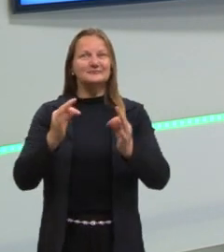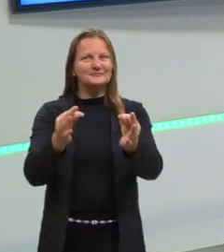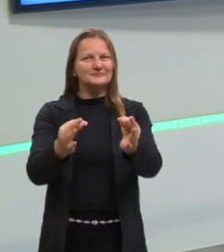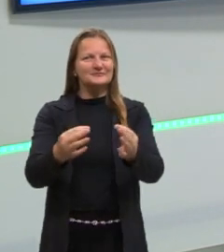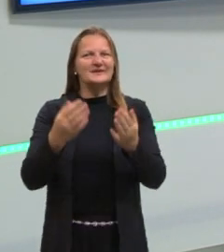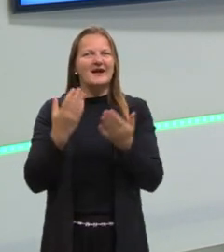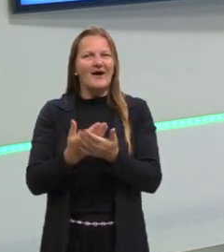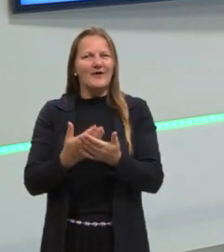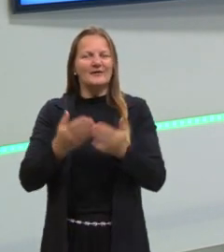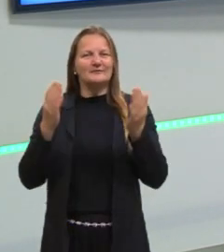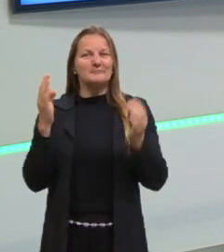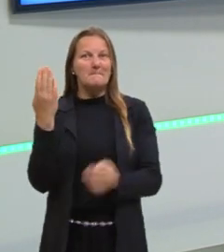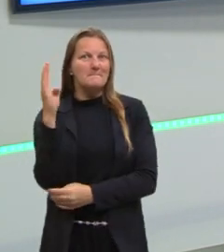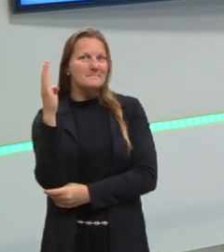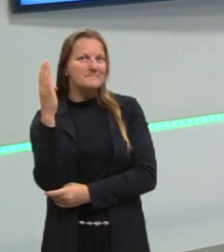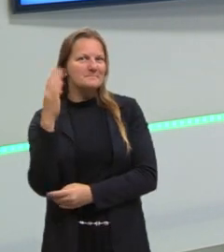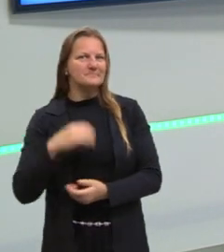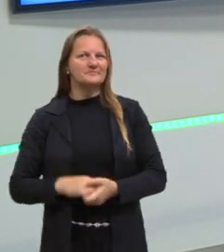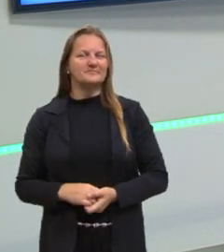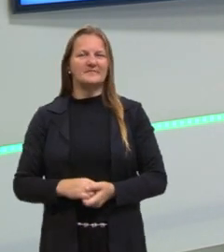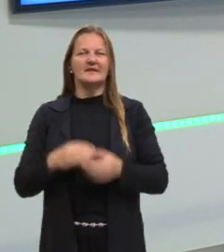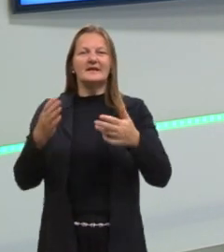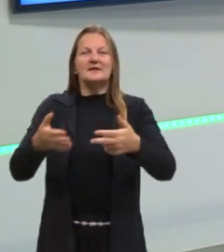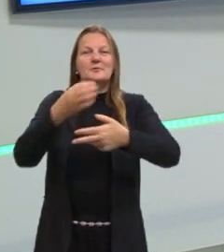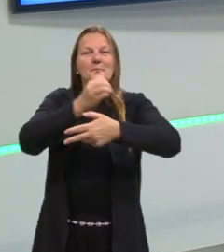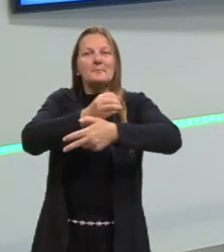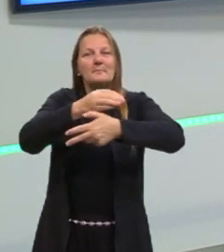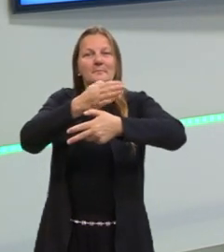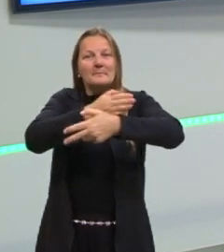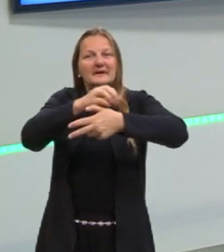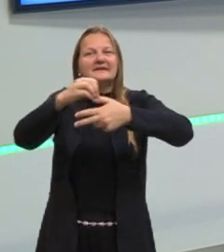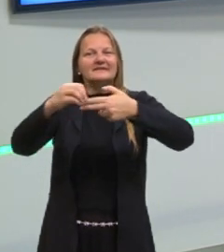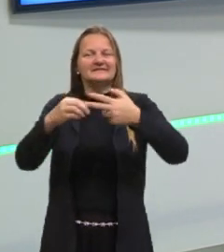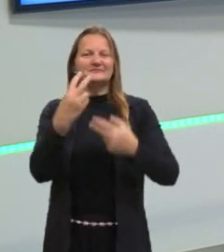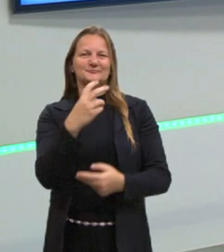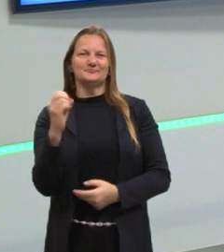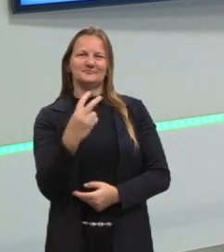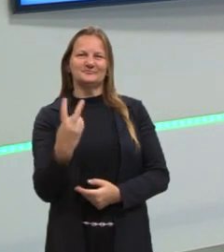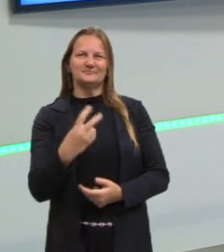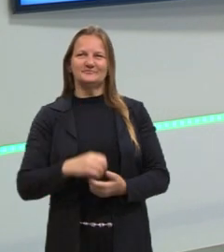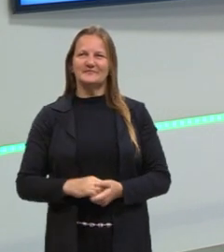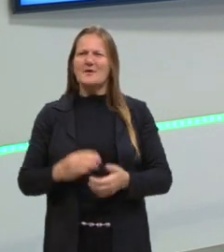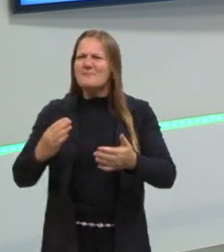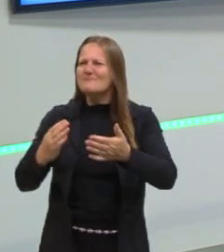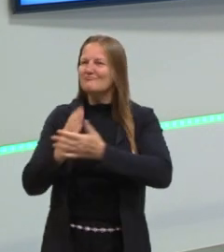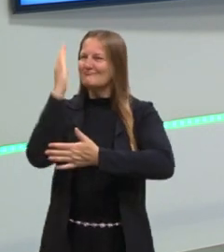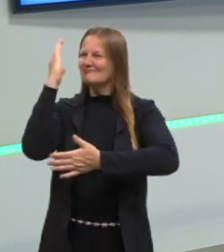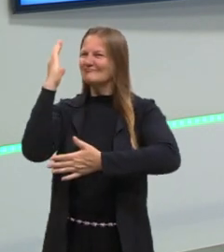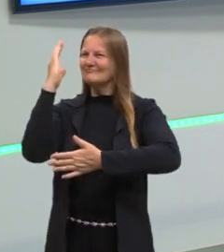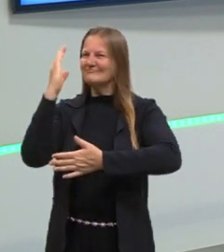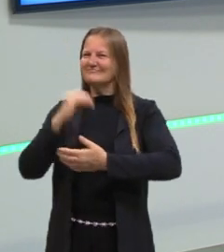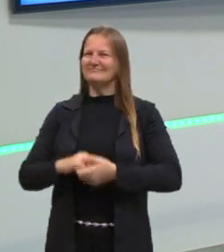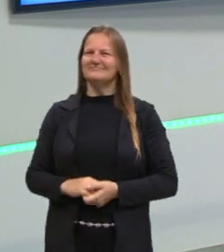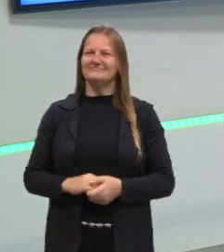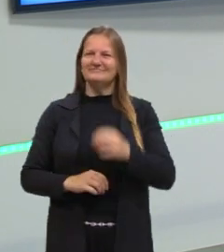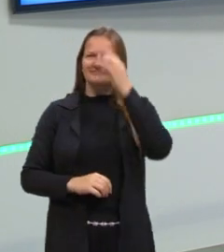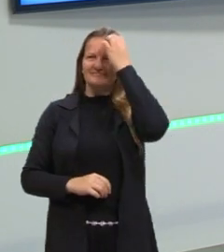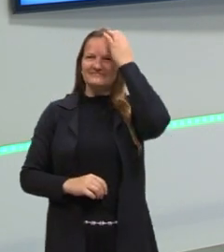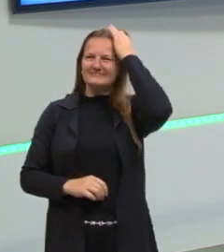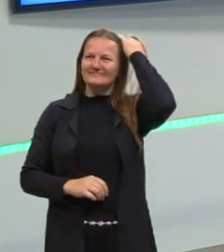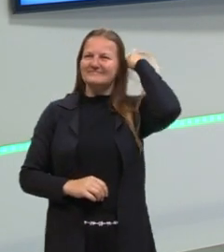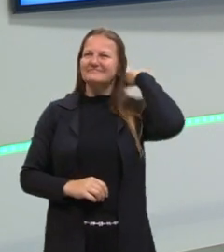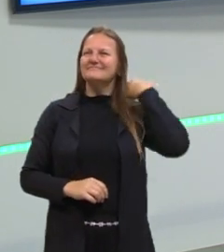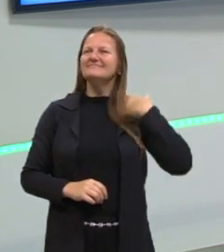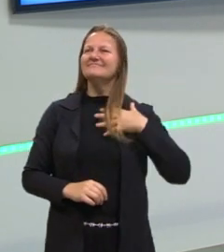aula de Biologia, aqui no programa Pré-ENEM 2022. Partiu passar? Bom, estamos na